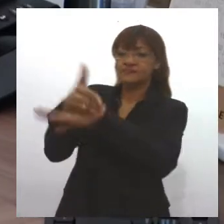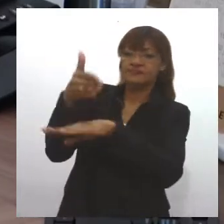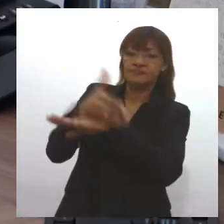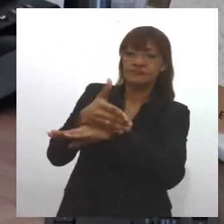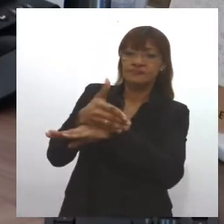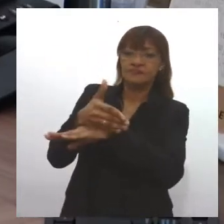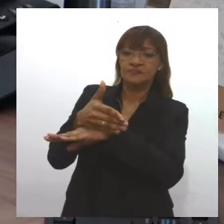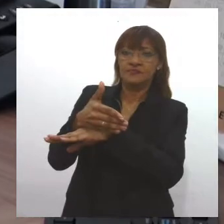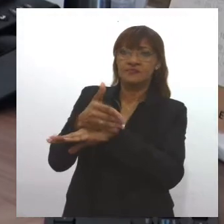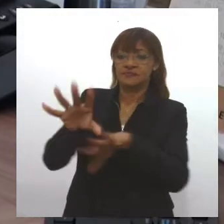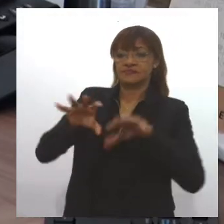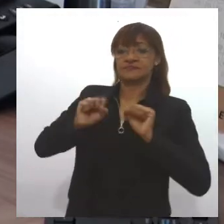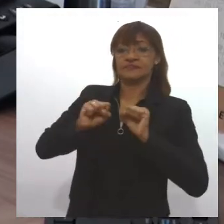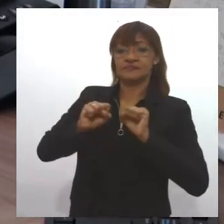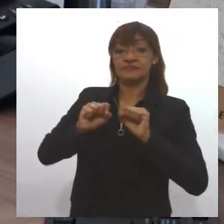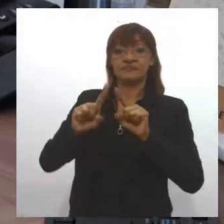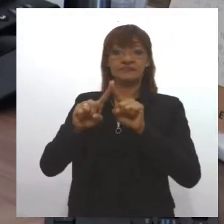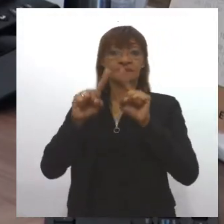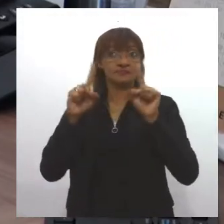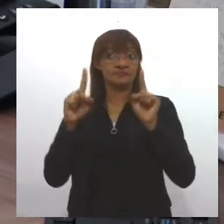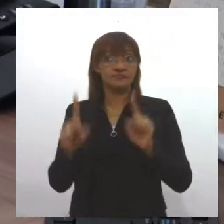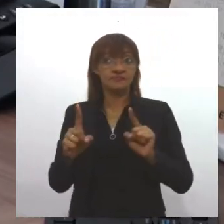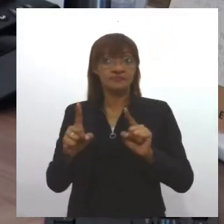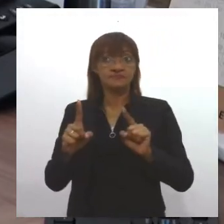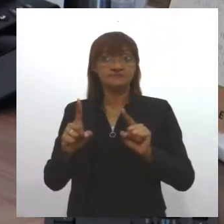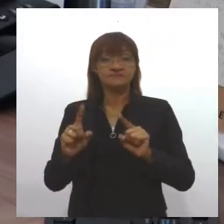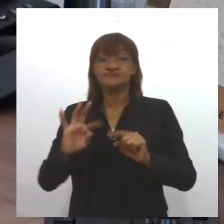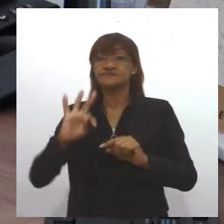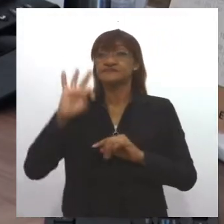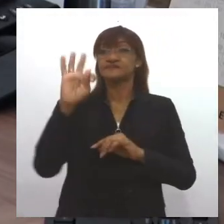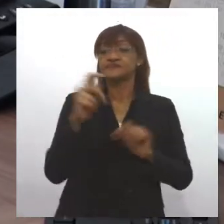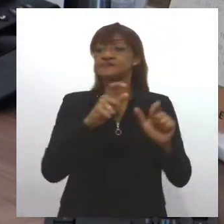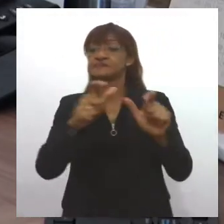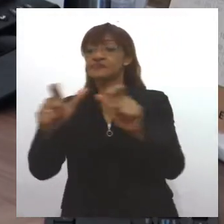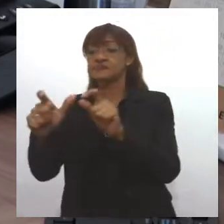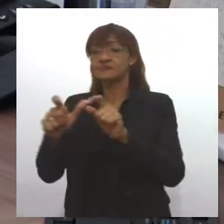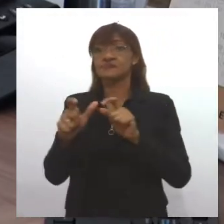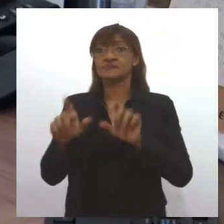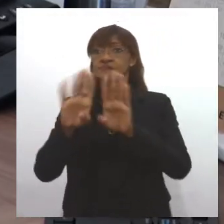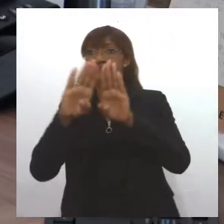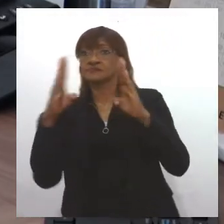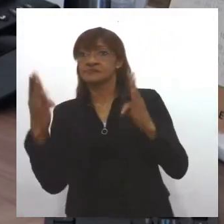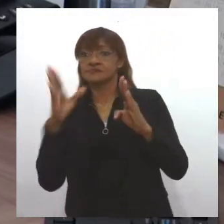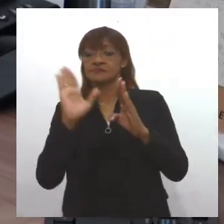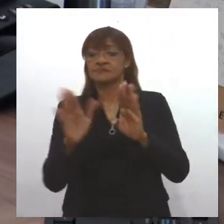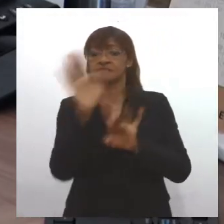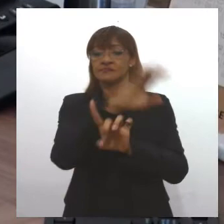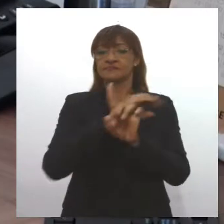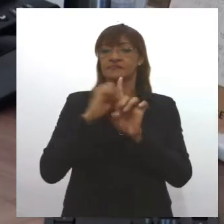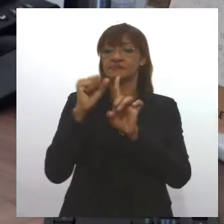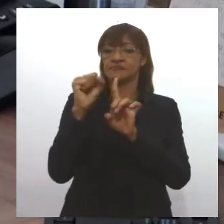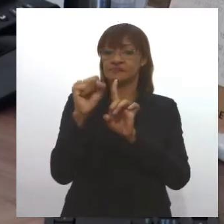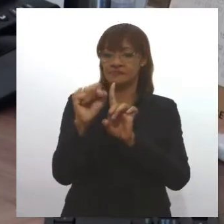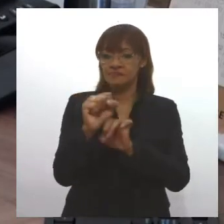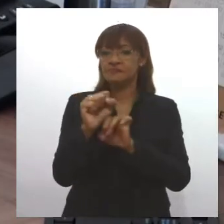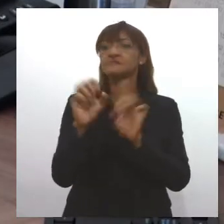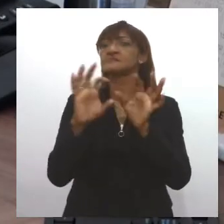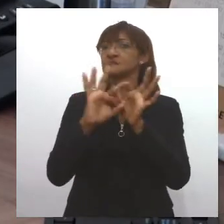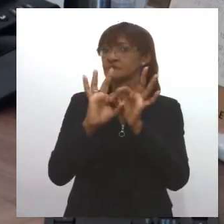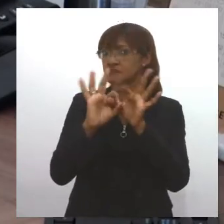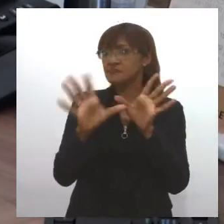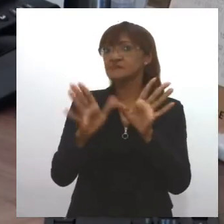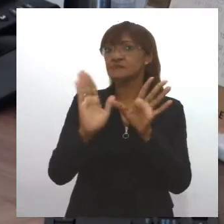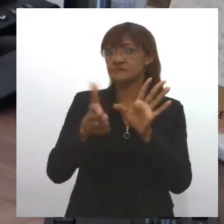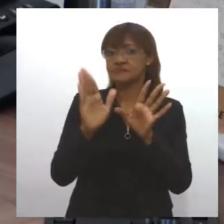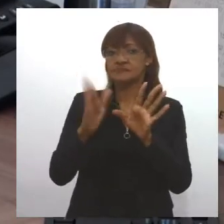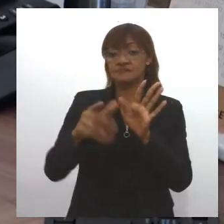contagiado. Mas dentre todos os outros ramos da sociedade que estão liberados, que foram liberados